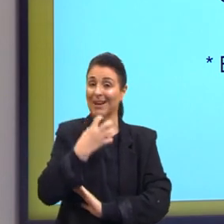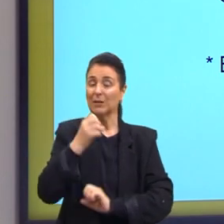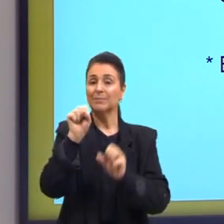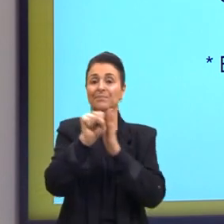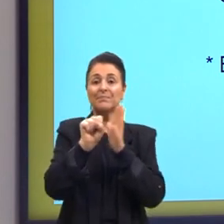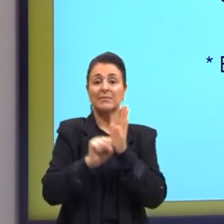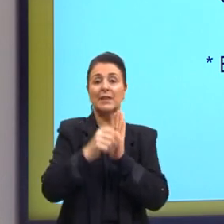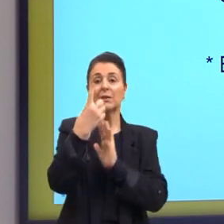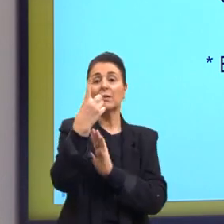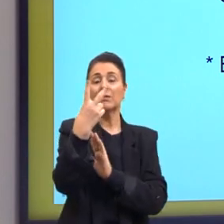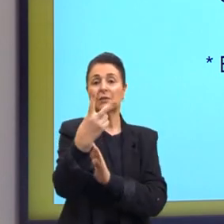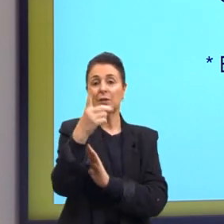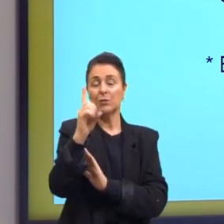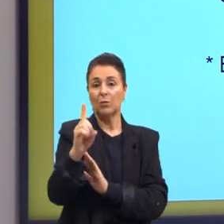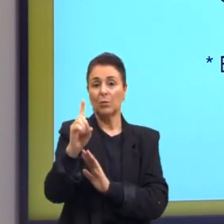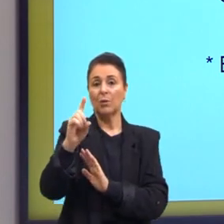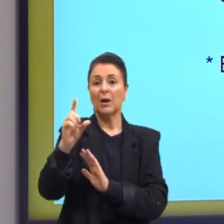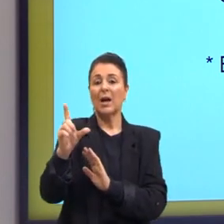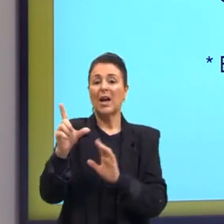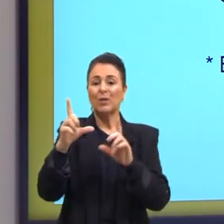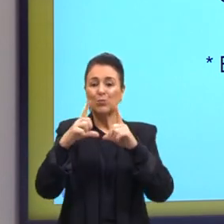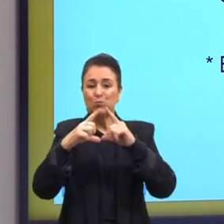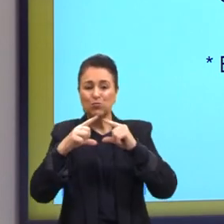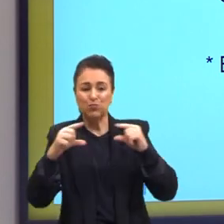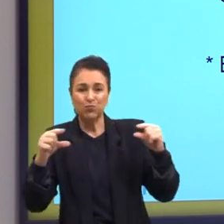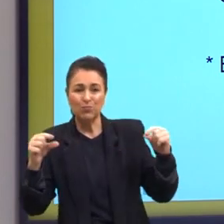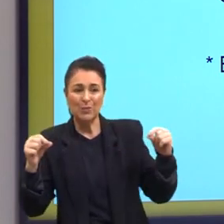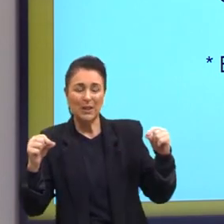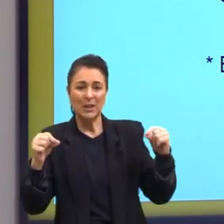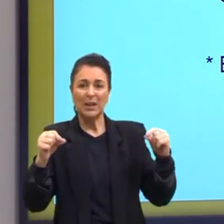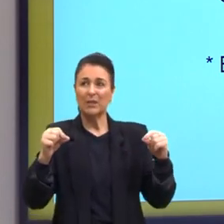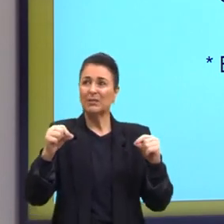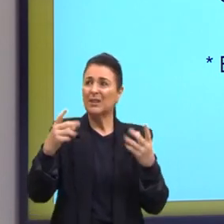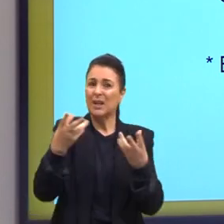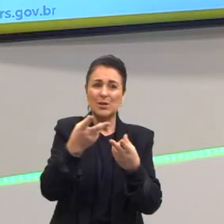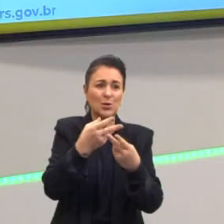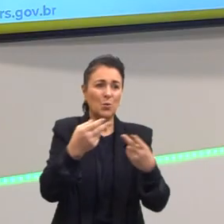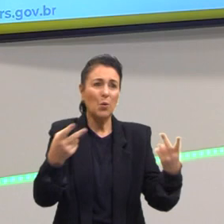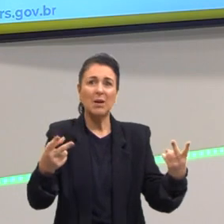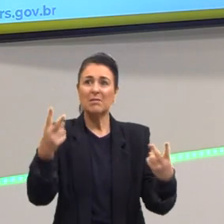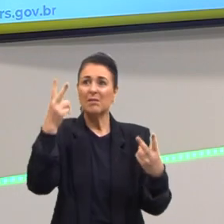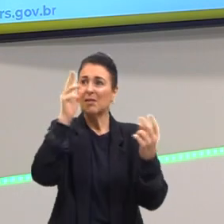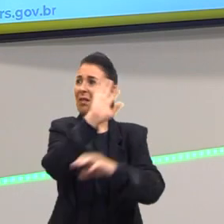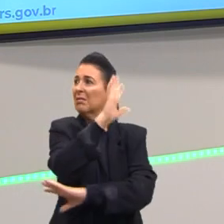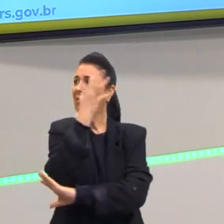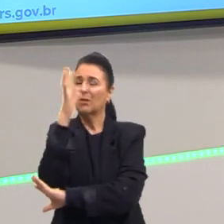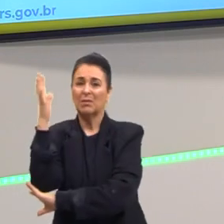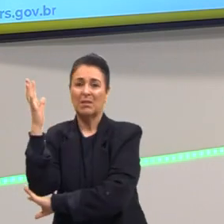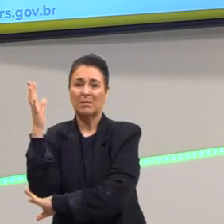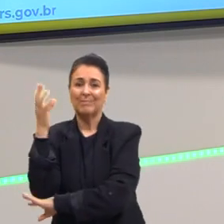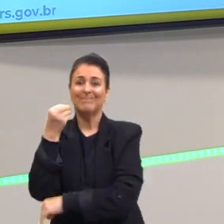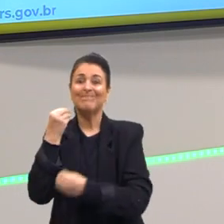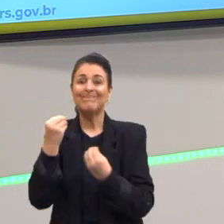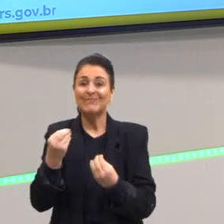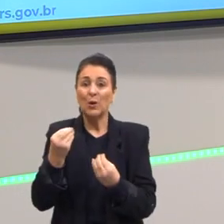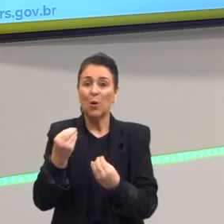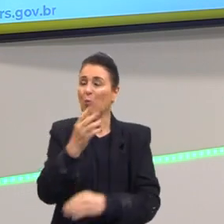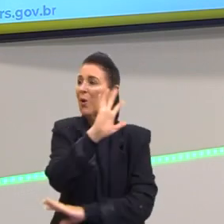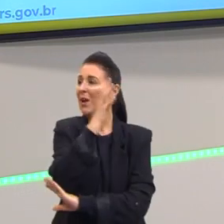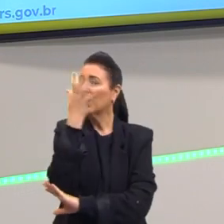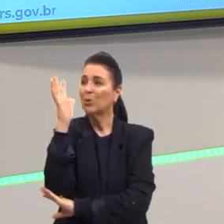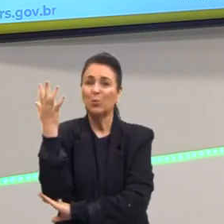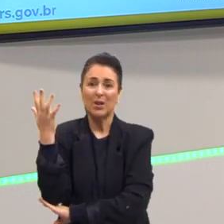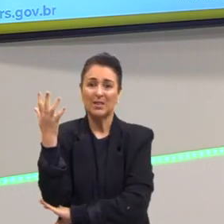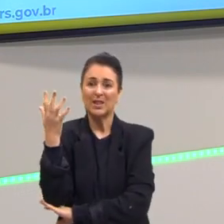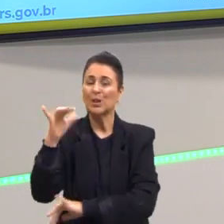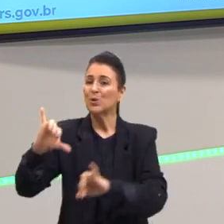esse esgotamento dos recursos técnicos que a natureza nos oferece, que a sua recuperação é muito